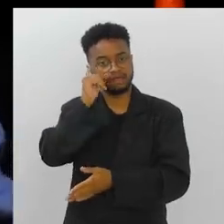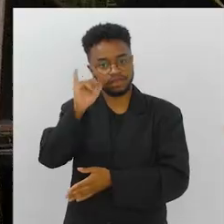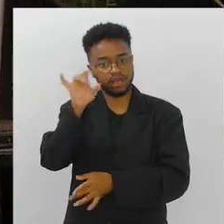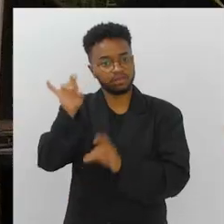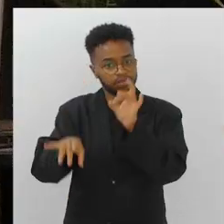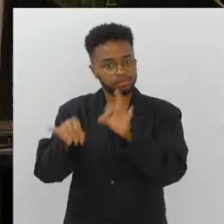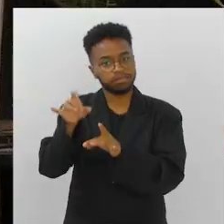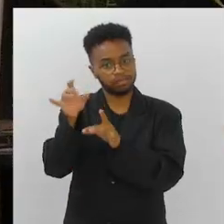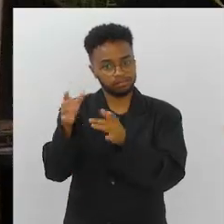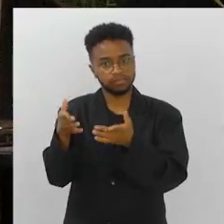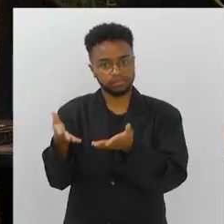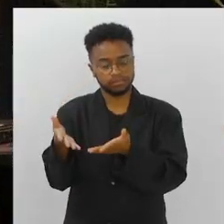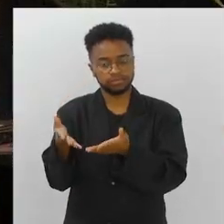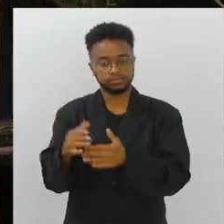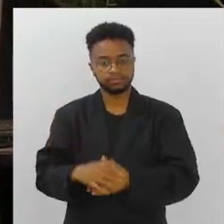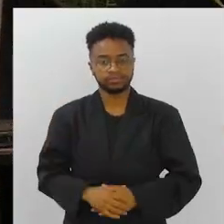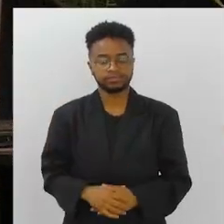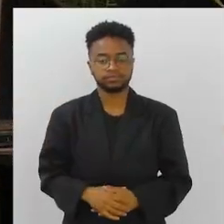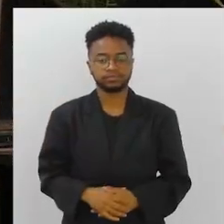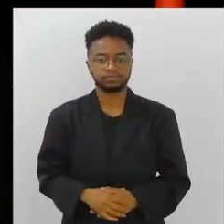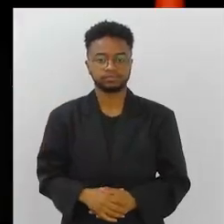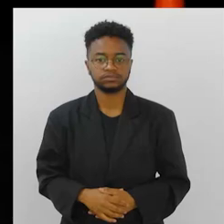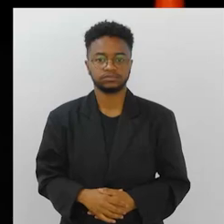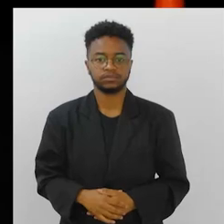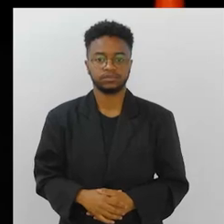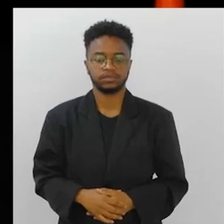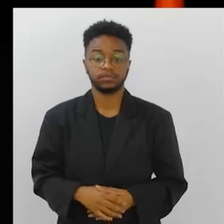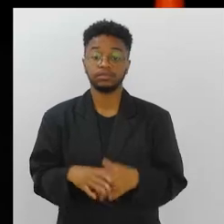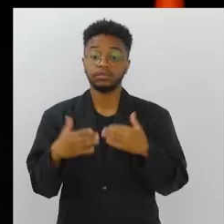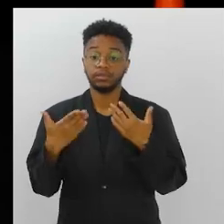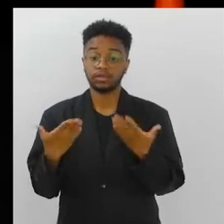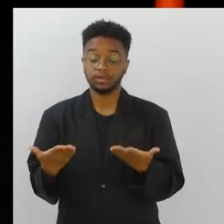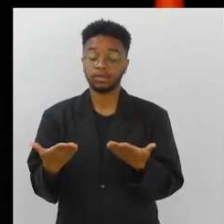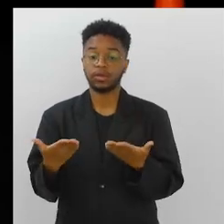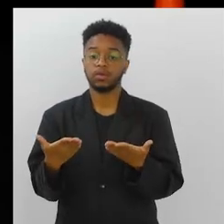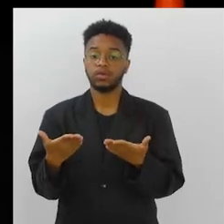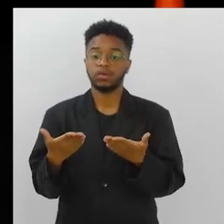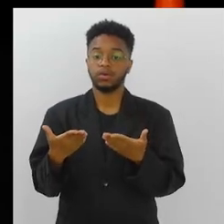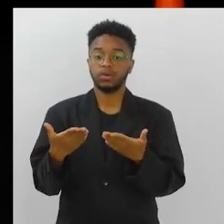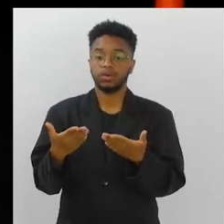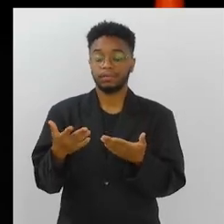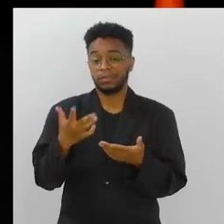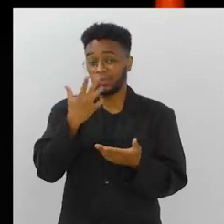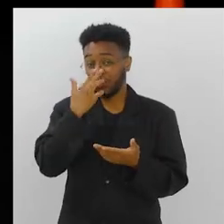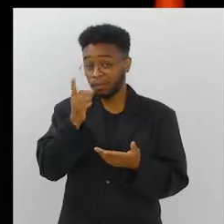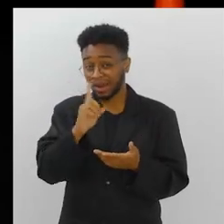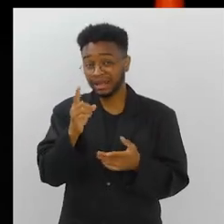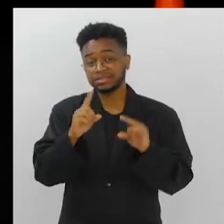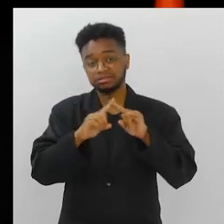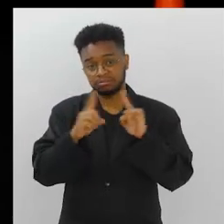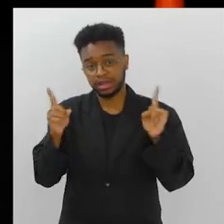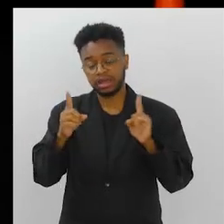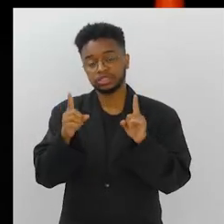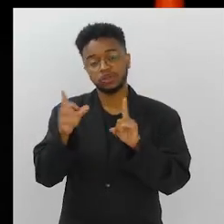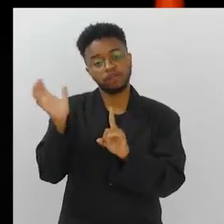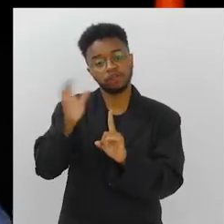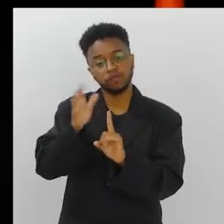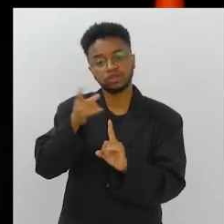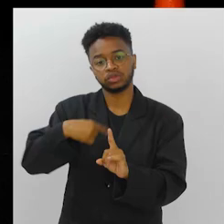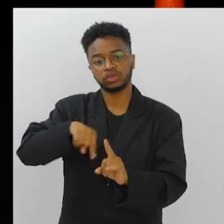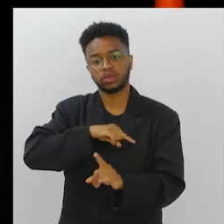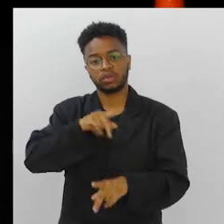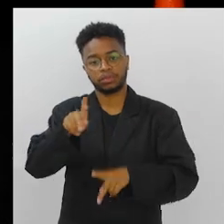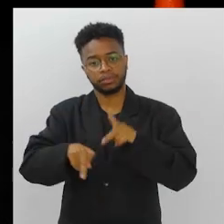plataformas abandonadas. E, assim, isso afeta diretamente, não parece, mas afeta diretamente